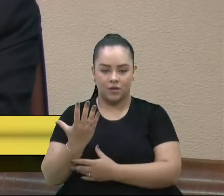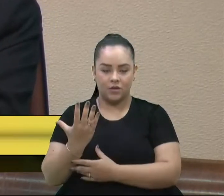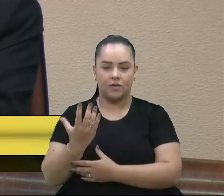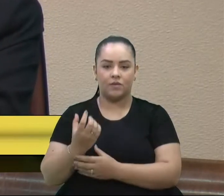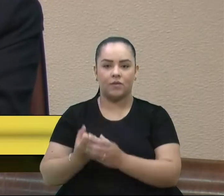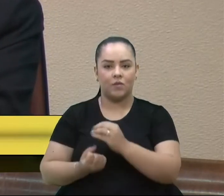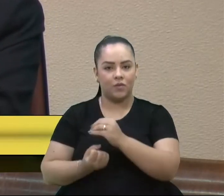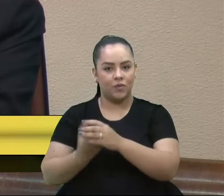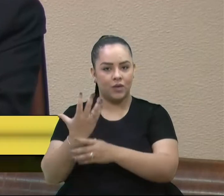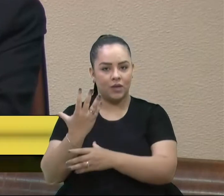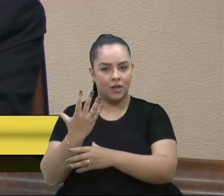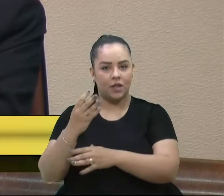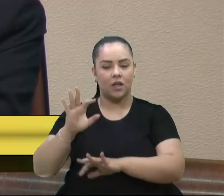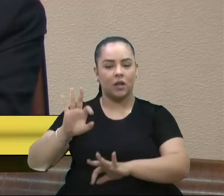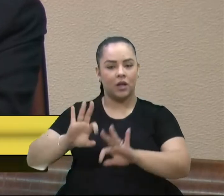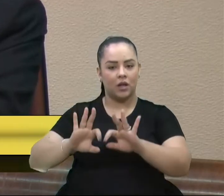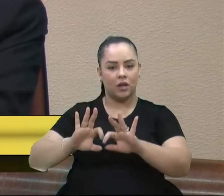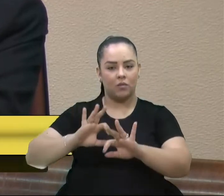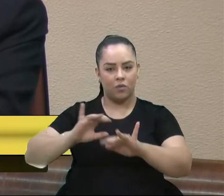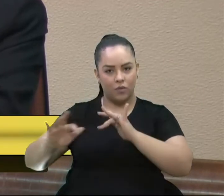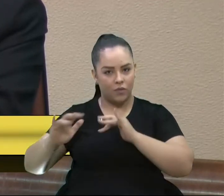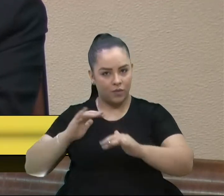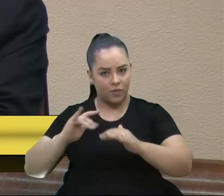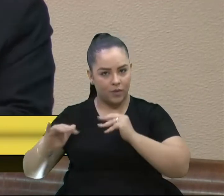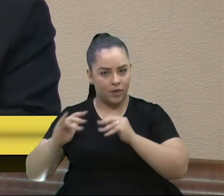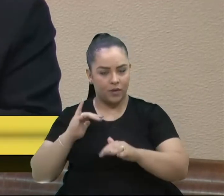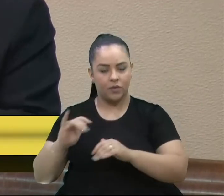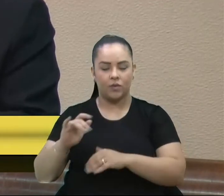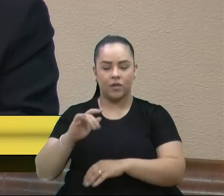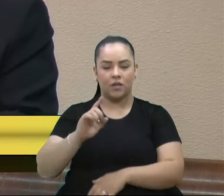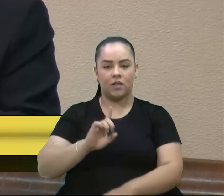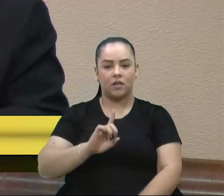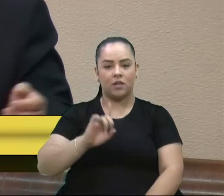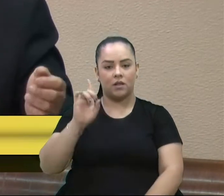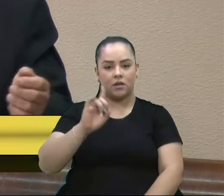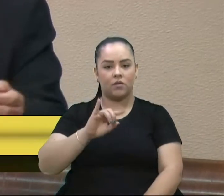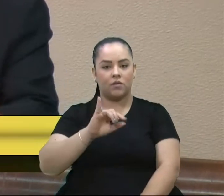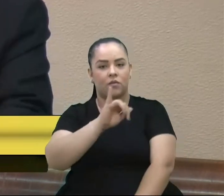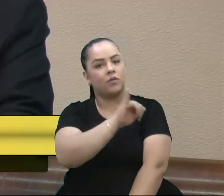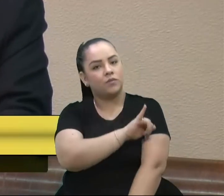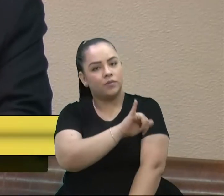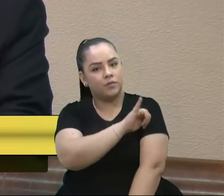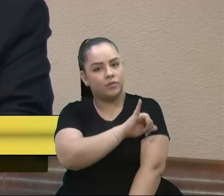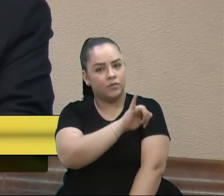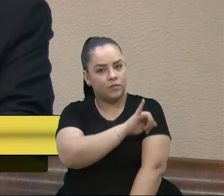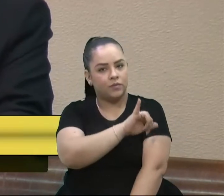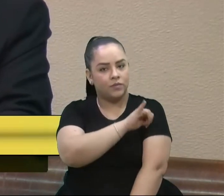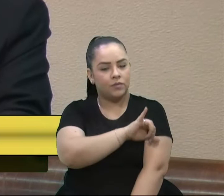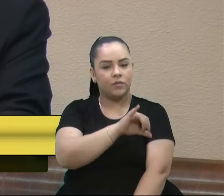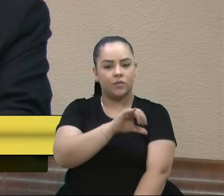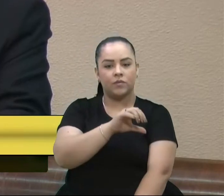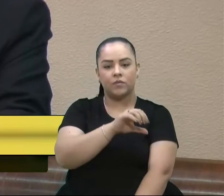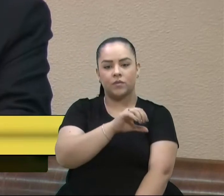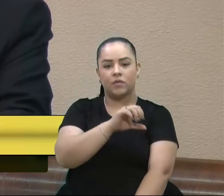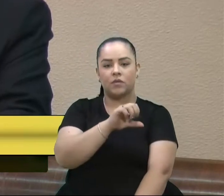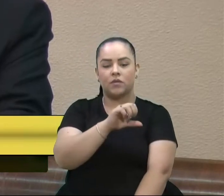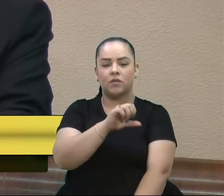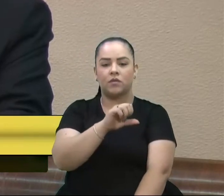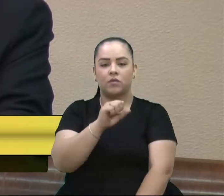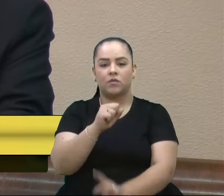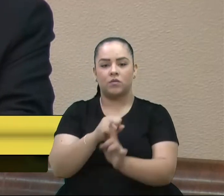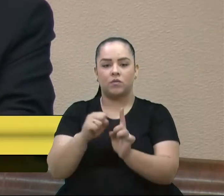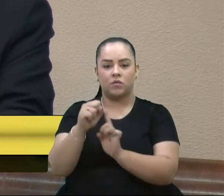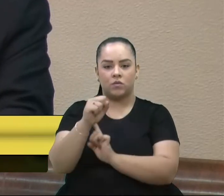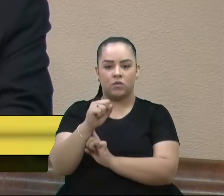movimento no Rio de Janeiro pelo sociólogo Heber de Souza, Betinho.